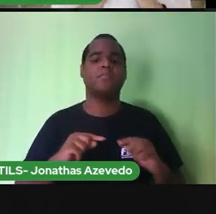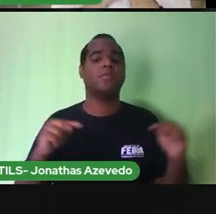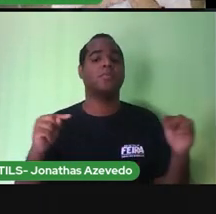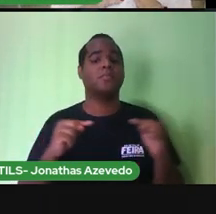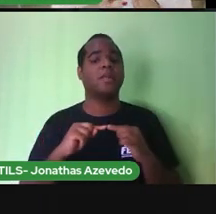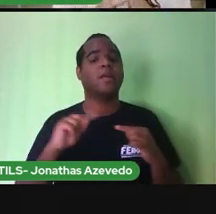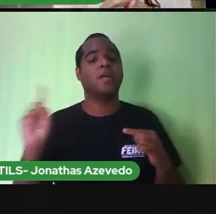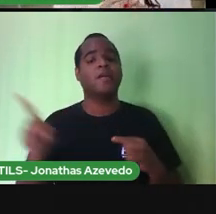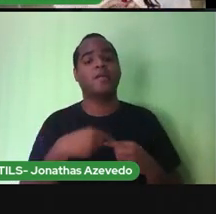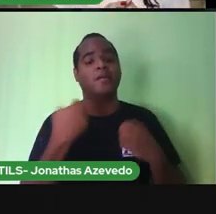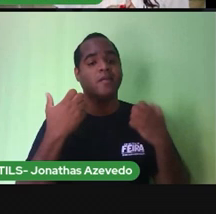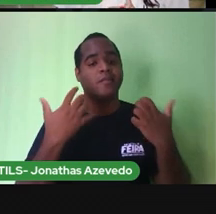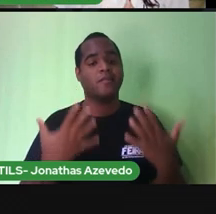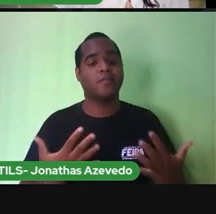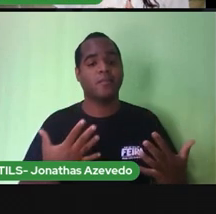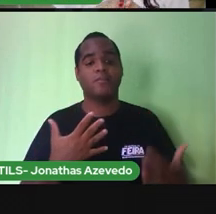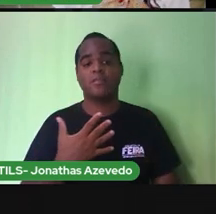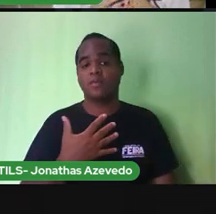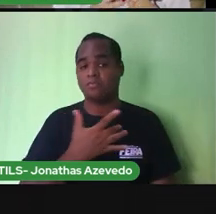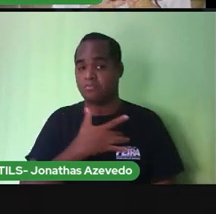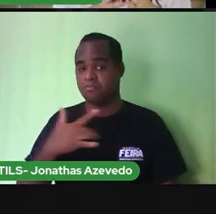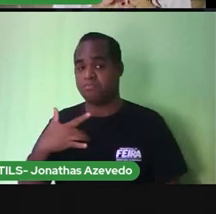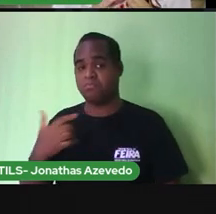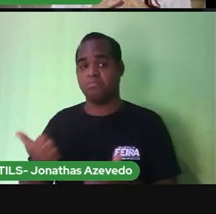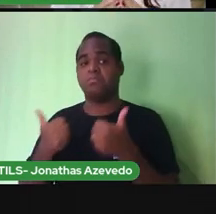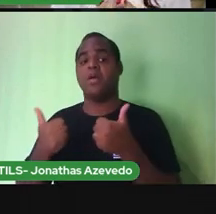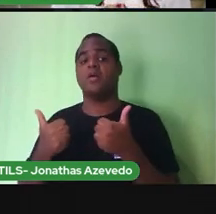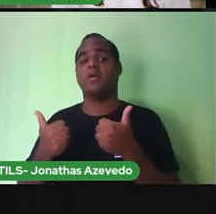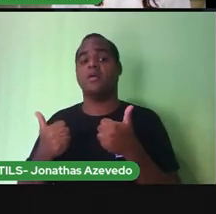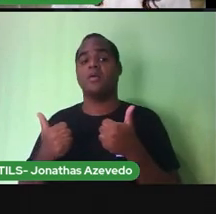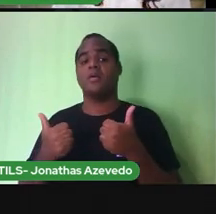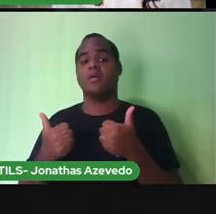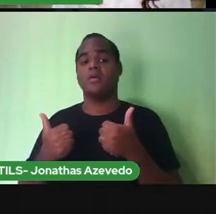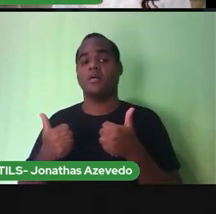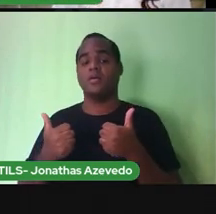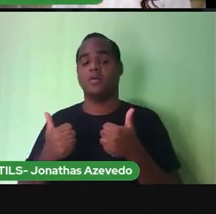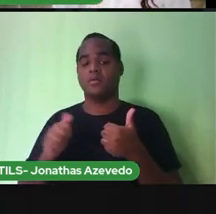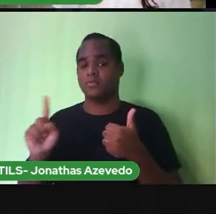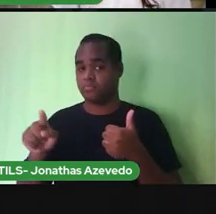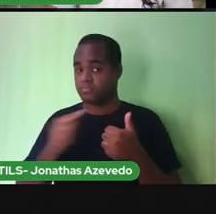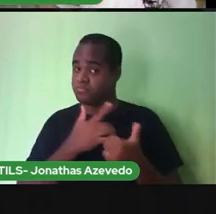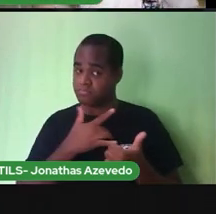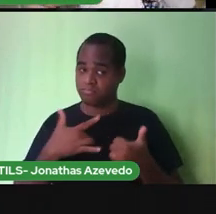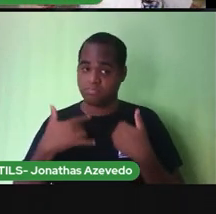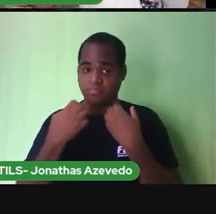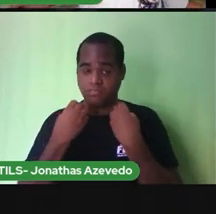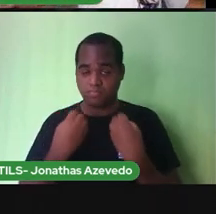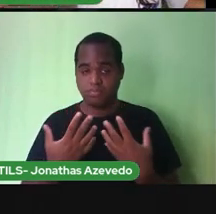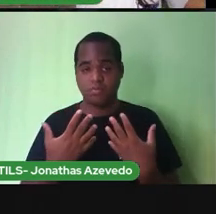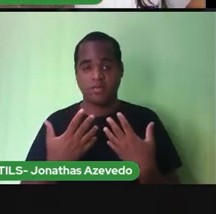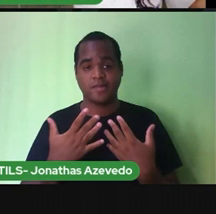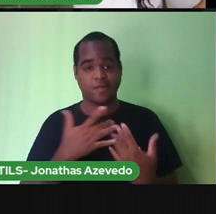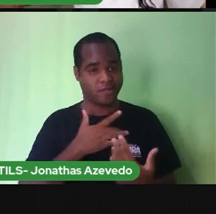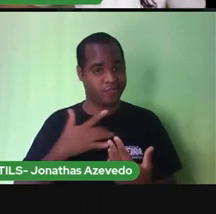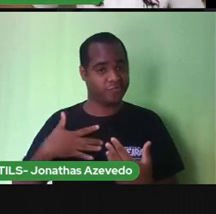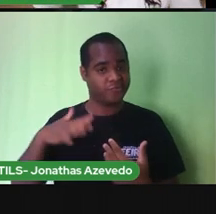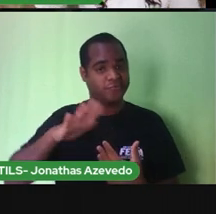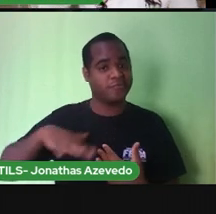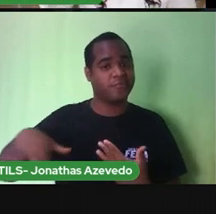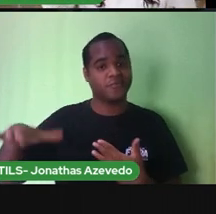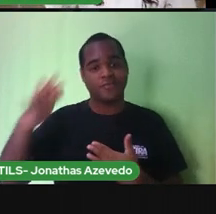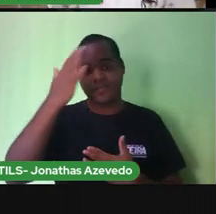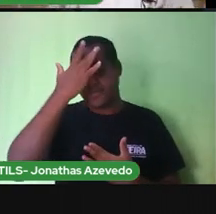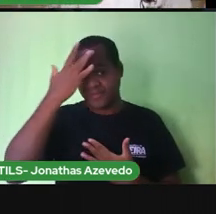vai fazer de bom pra mim PRO? vai conservar a sua saúde vai conservar a saúde das